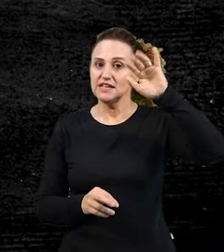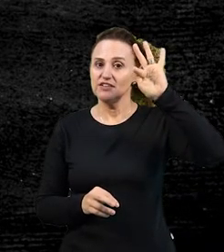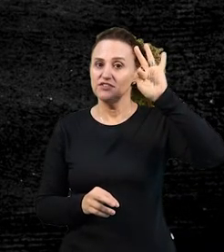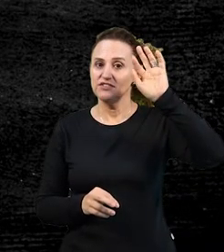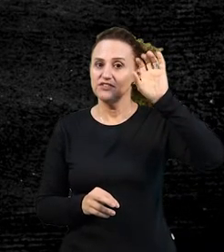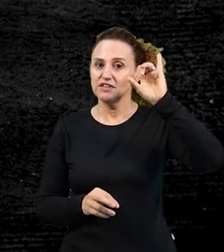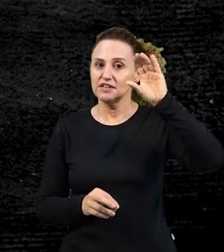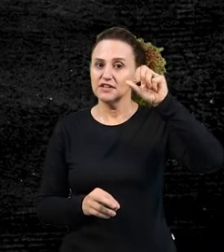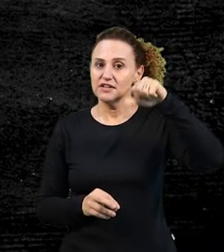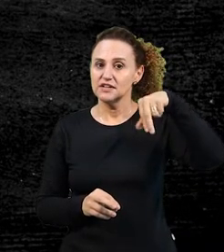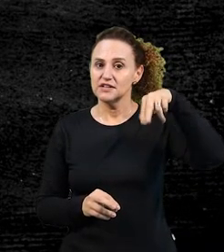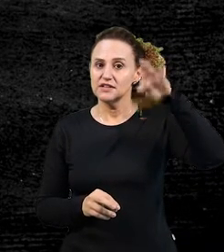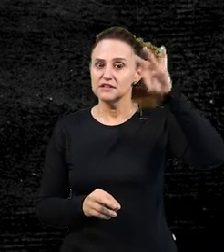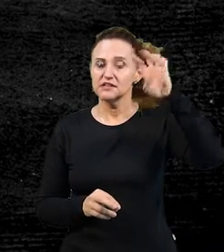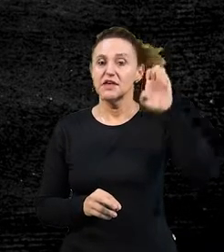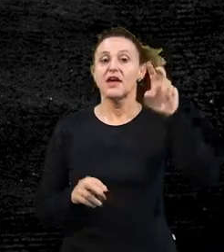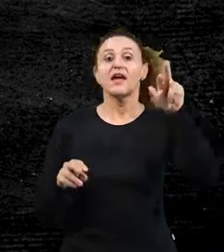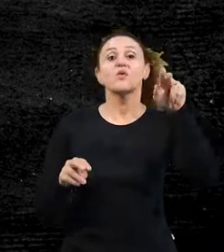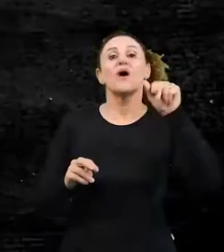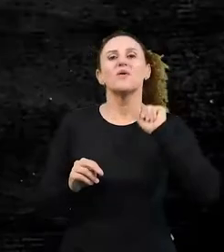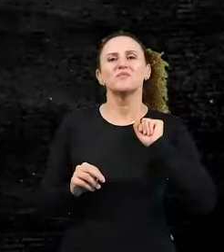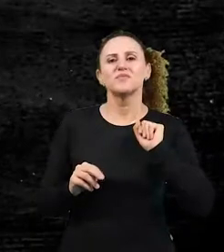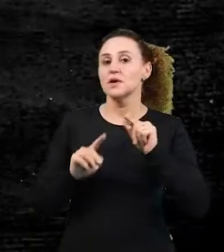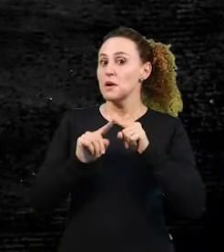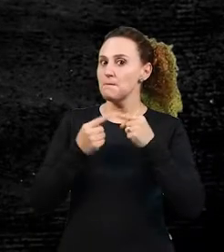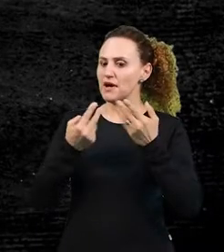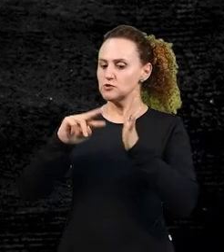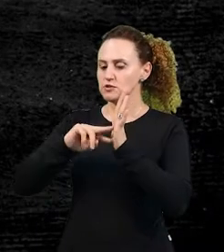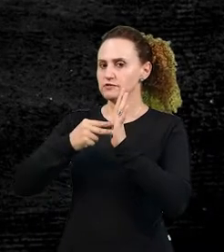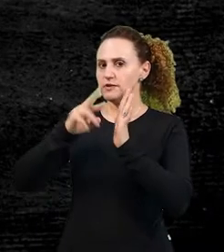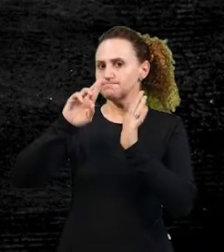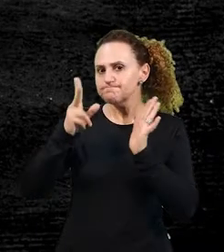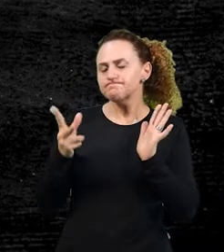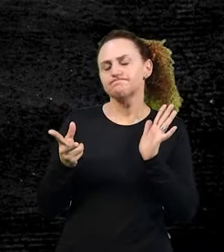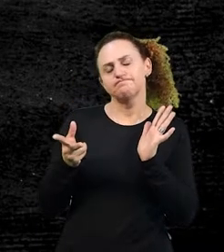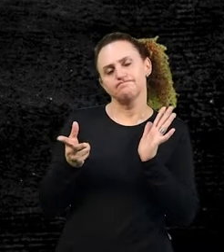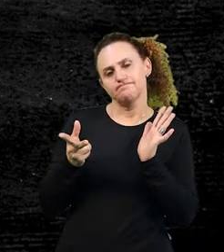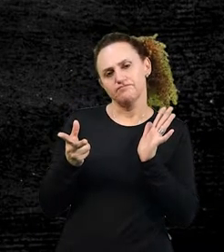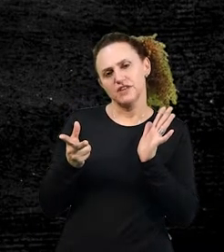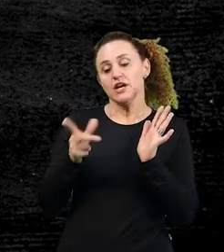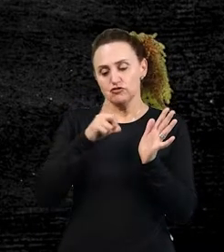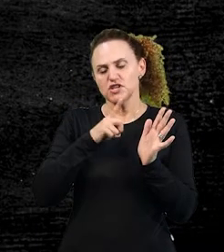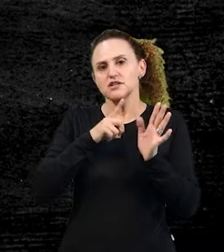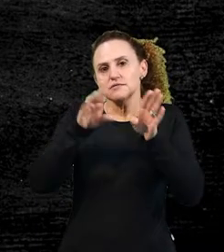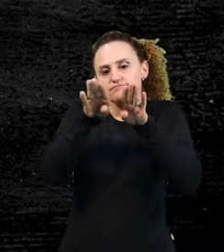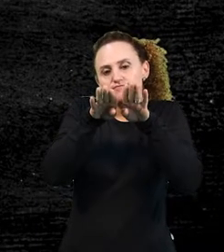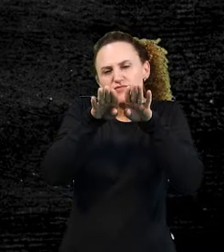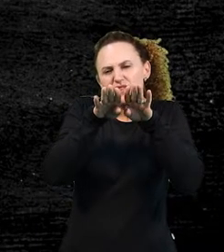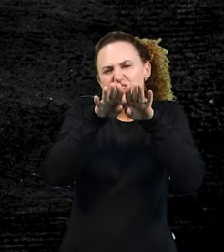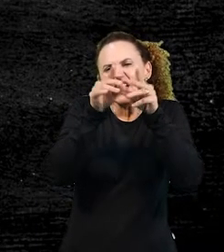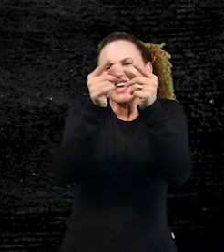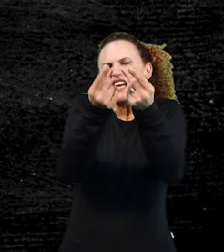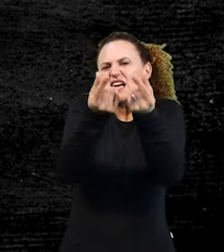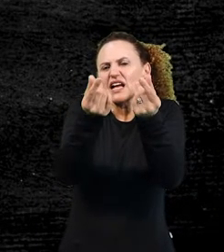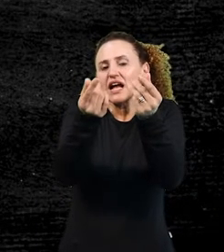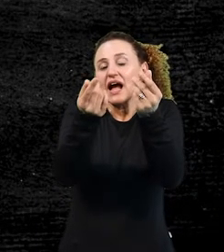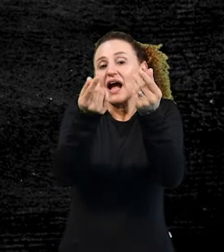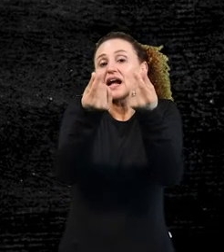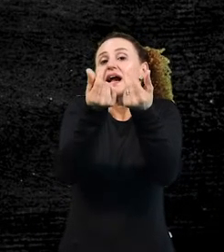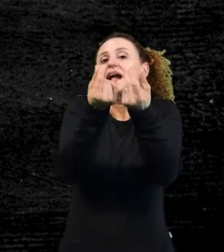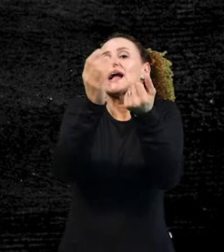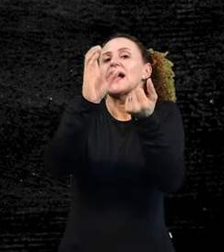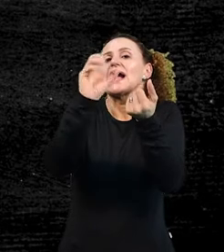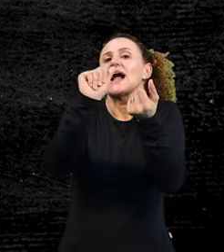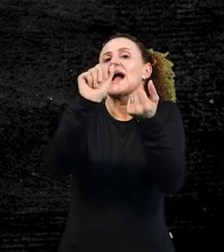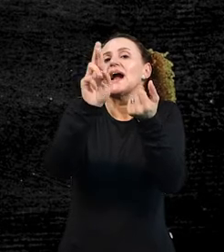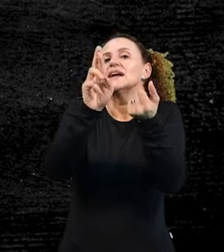entender pelo desenho. No topo ali, você tem uma carteira. Mas que carteira